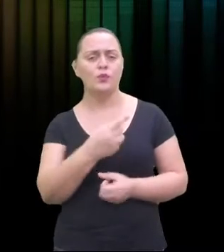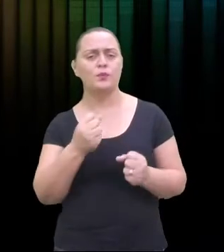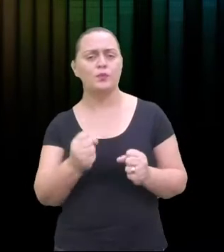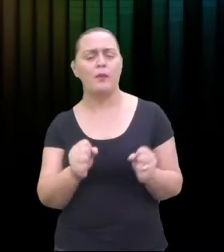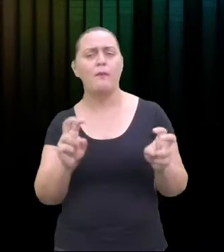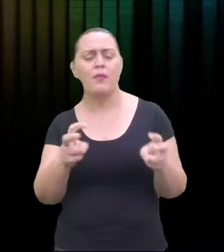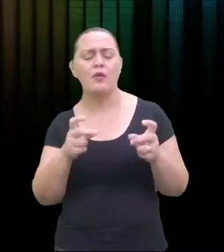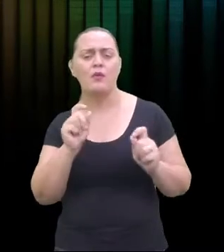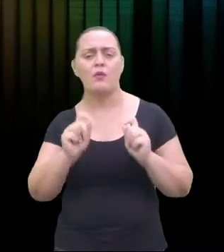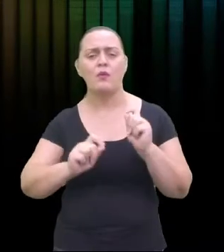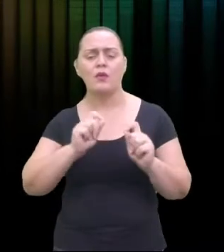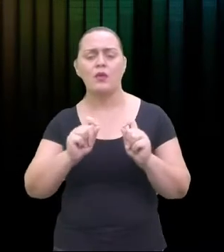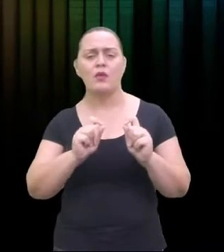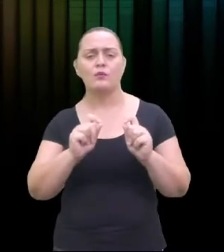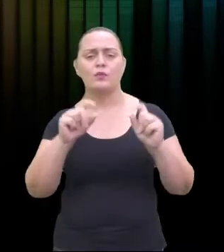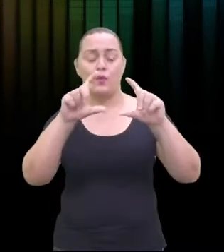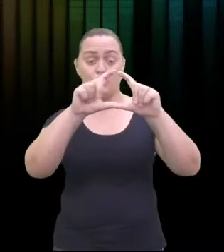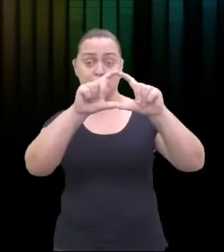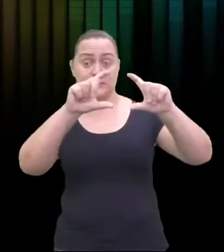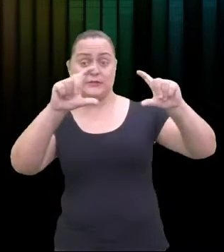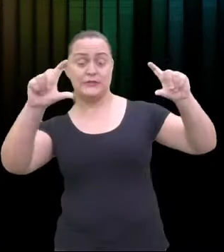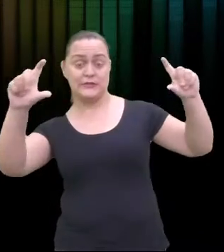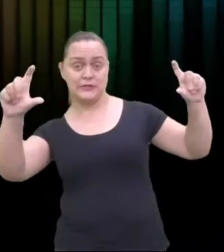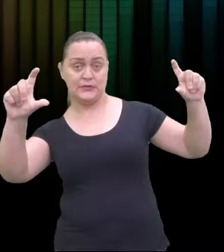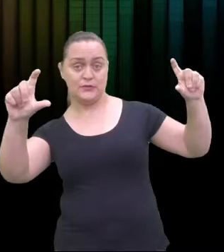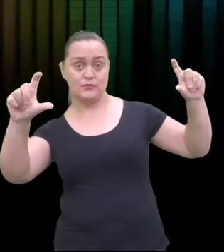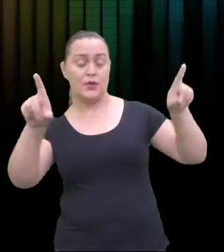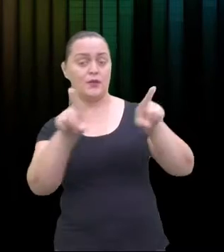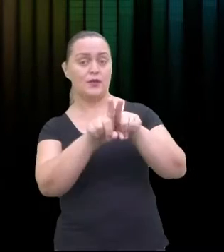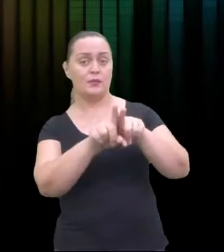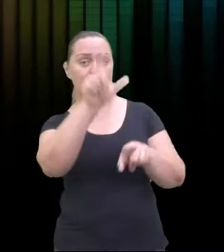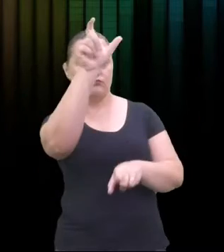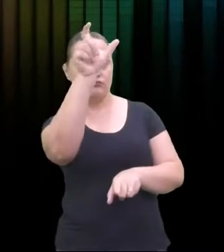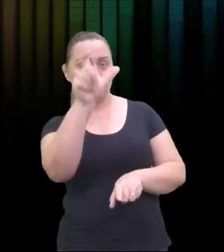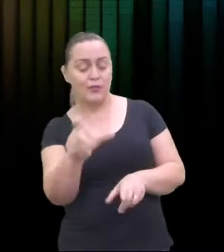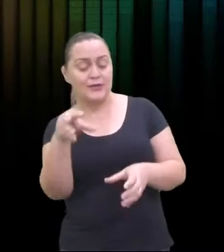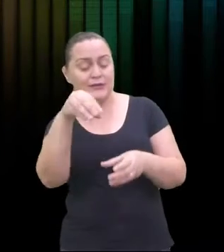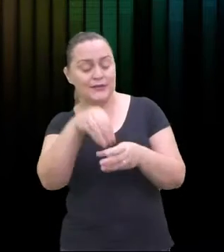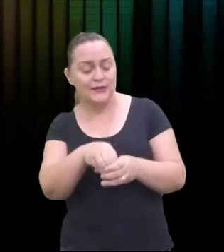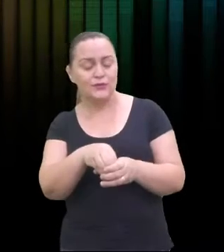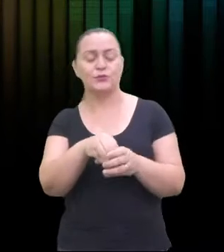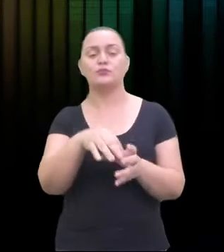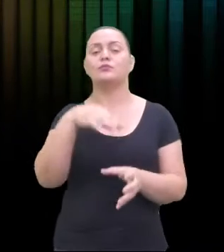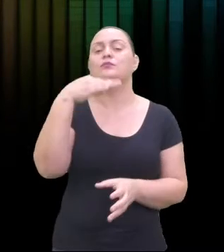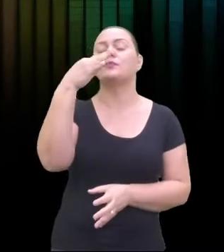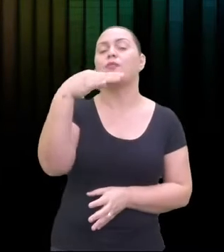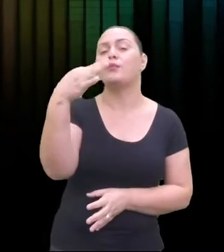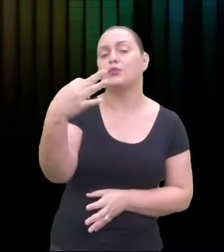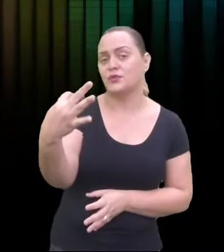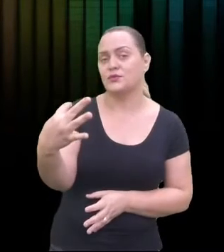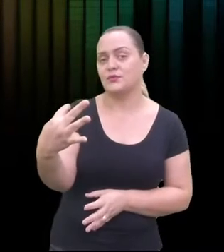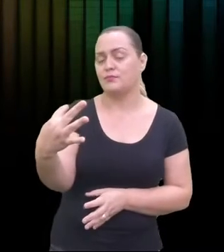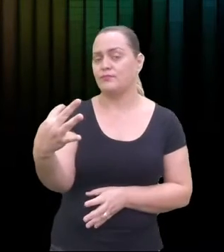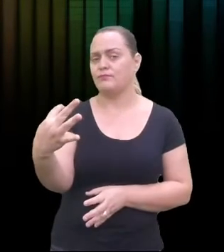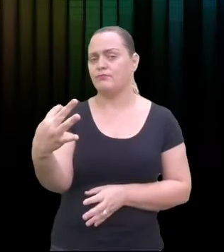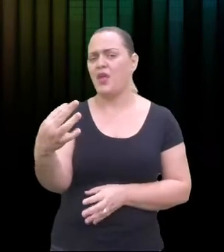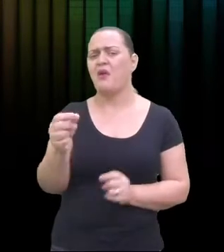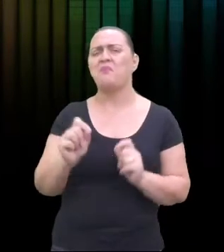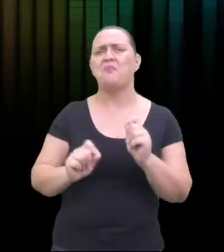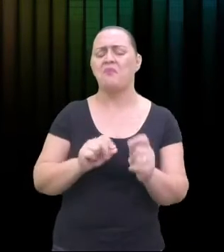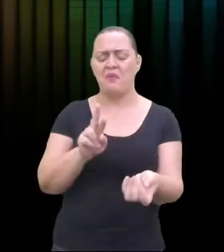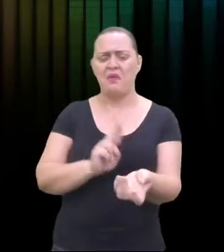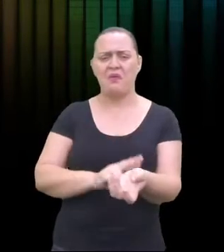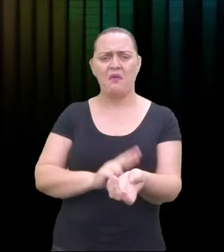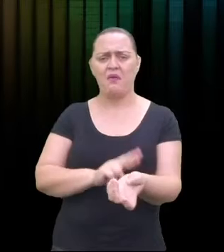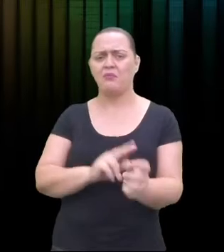e o tempo vertical. O que é ritmo? É a combinação do valor, né? Daquele ritmo, daquele